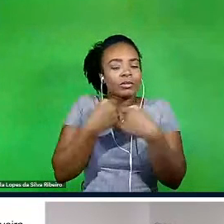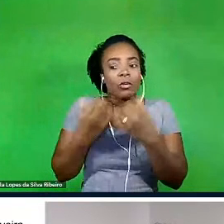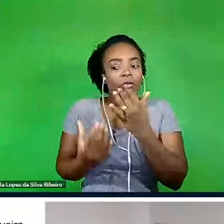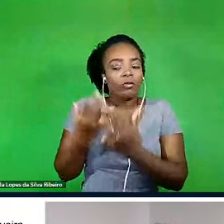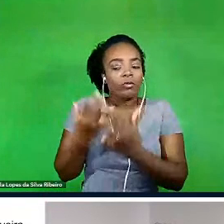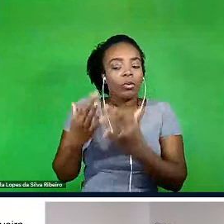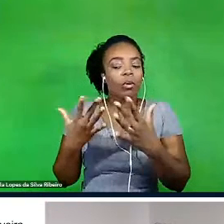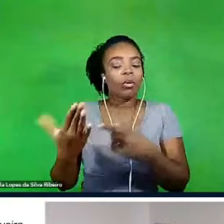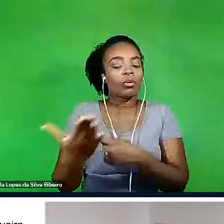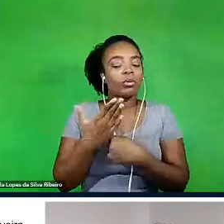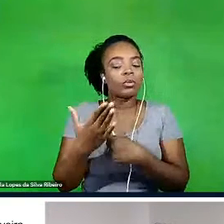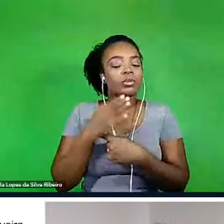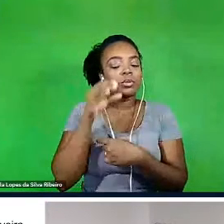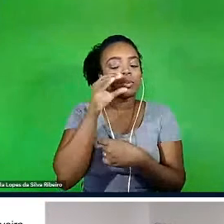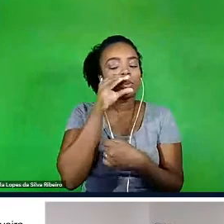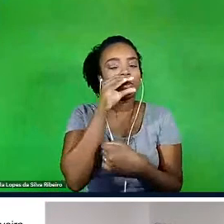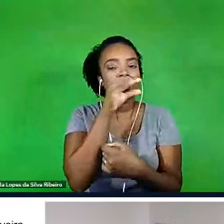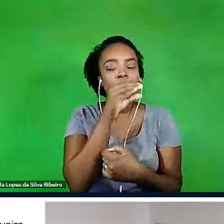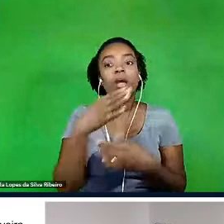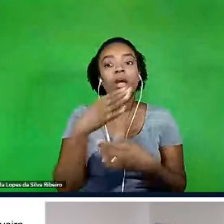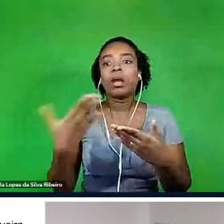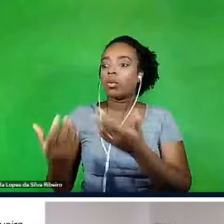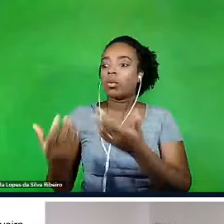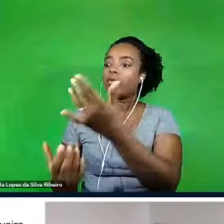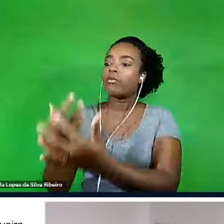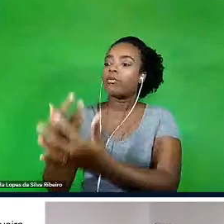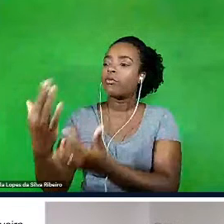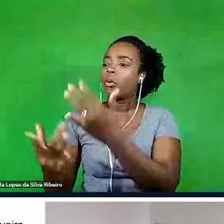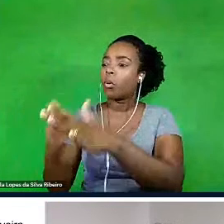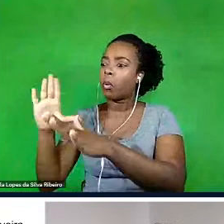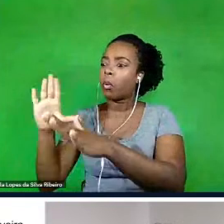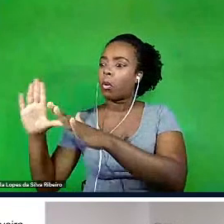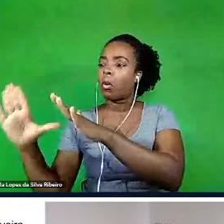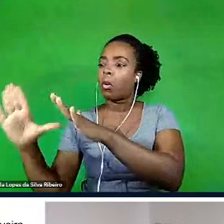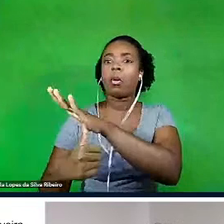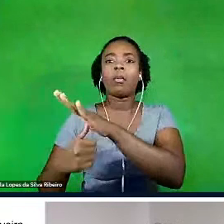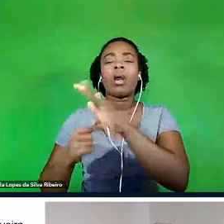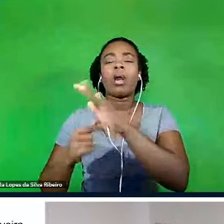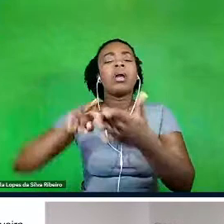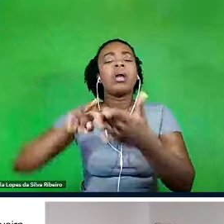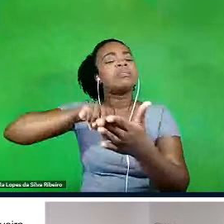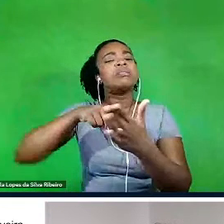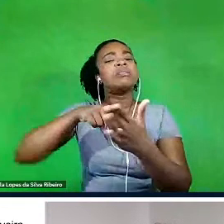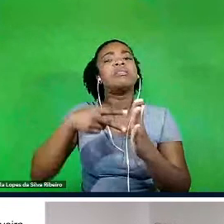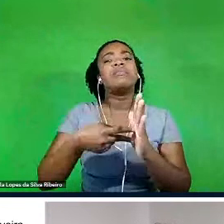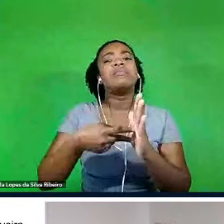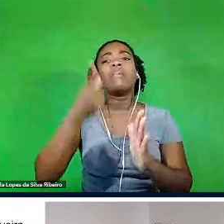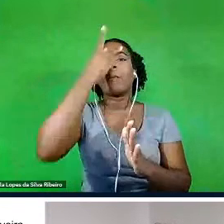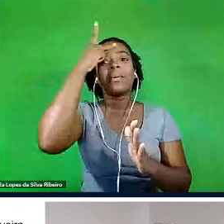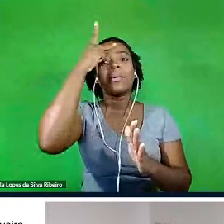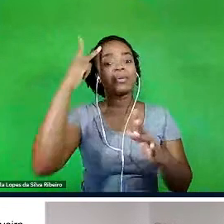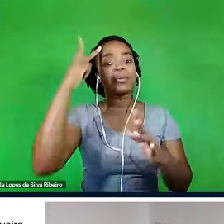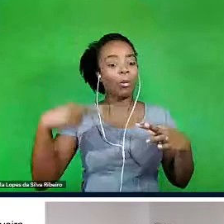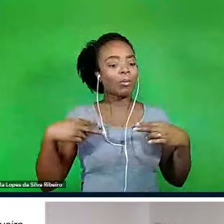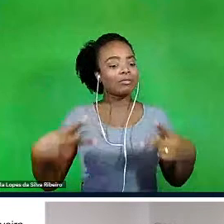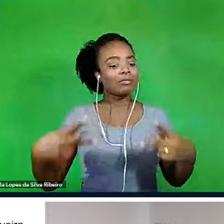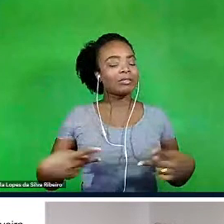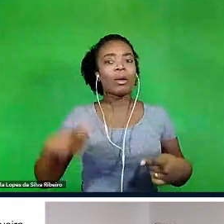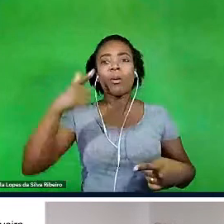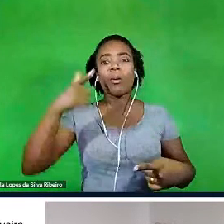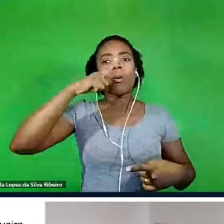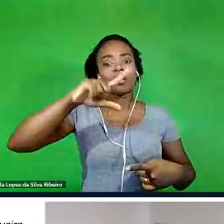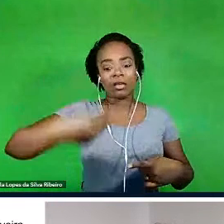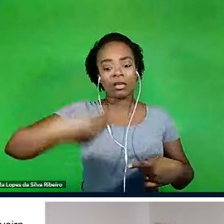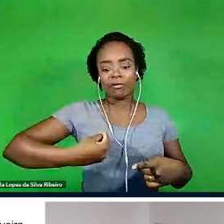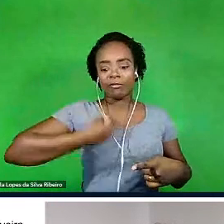roubar o fogo é, de certa forma, a possibilidade do ser humano constituir meios